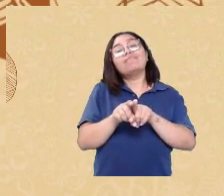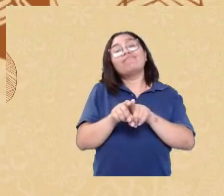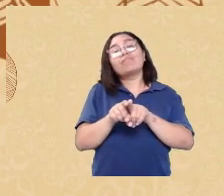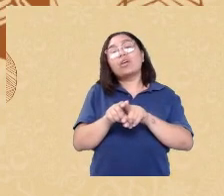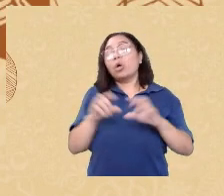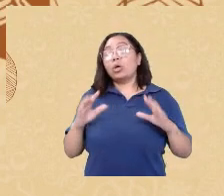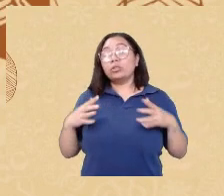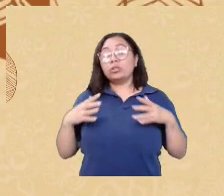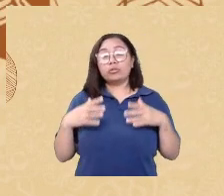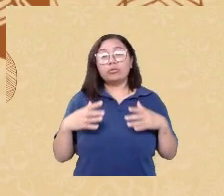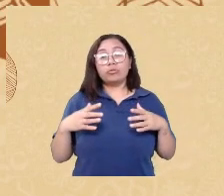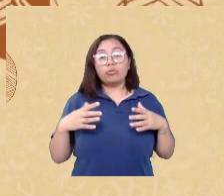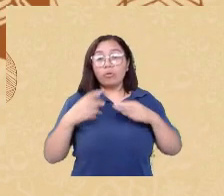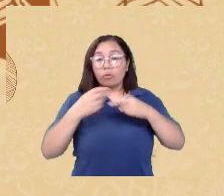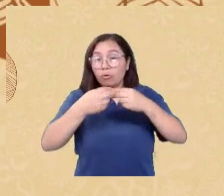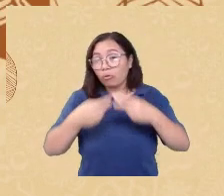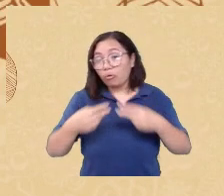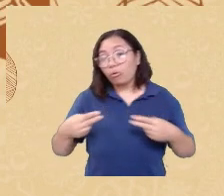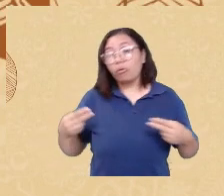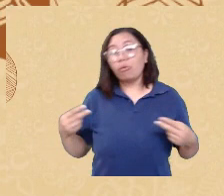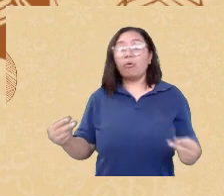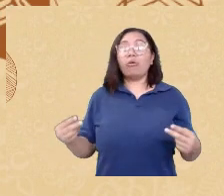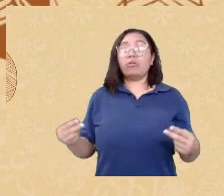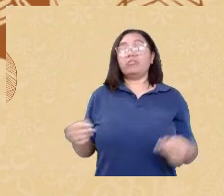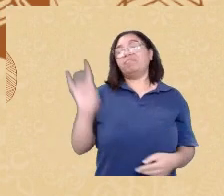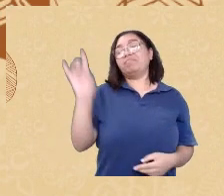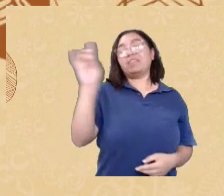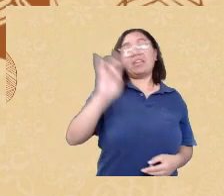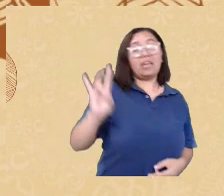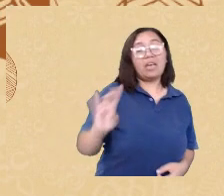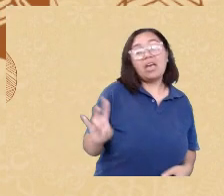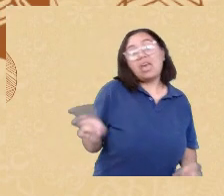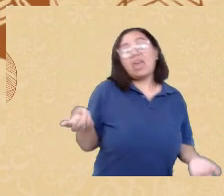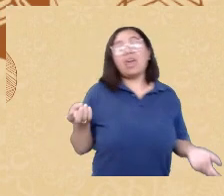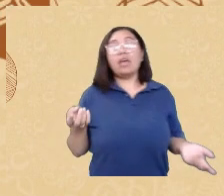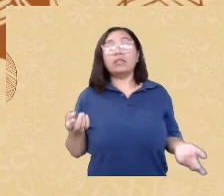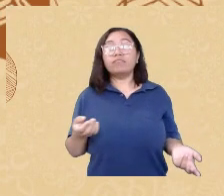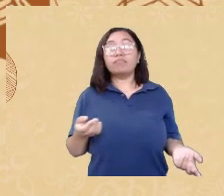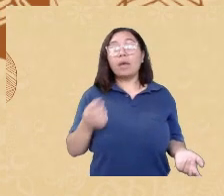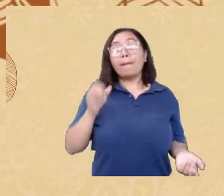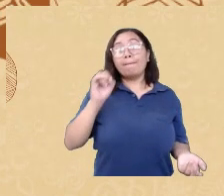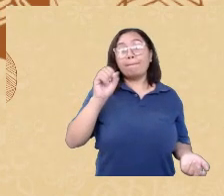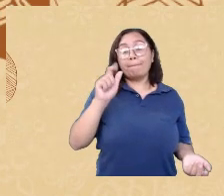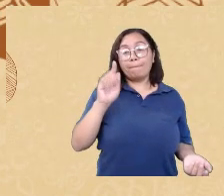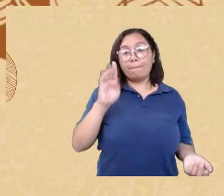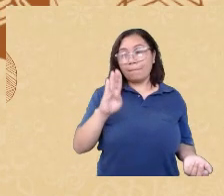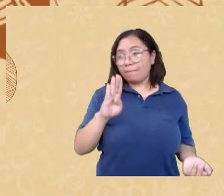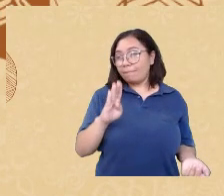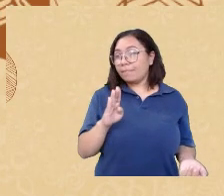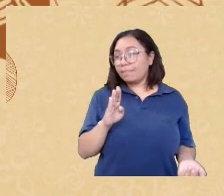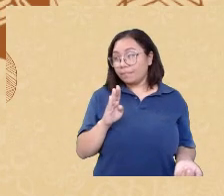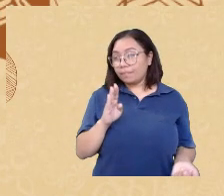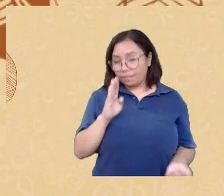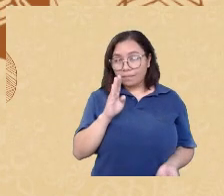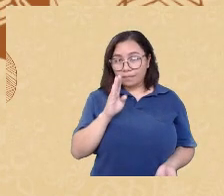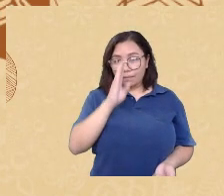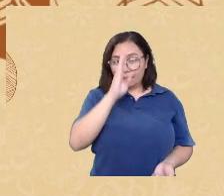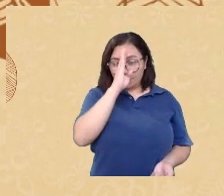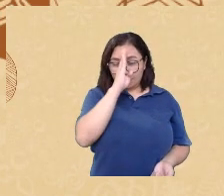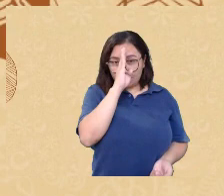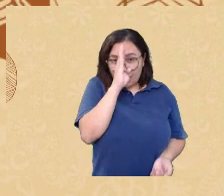Léo então gays lésbicas bissexuais transexuais queers e outros grupos por exemplo intersex